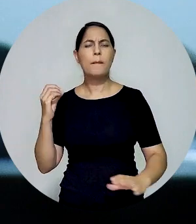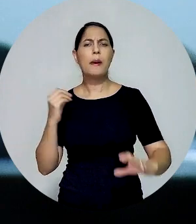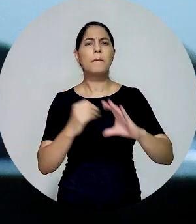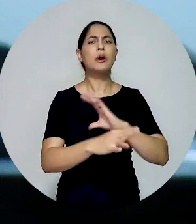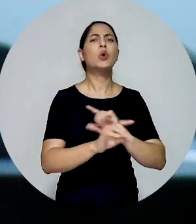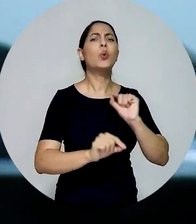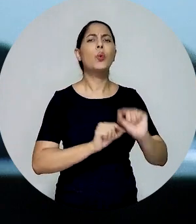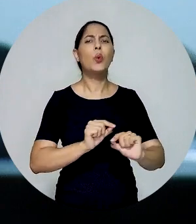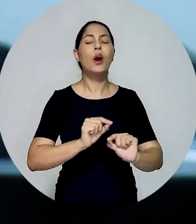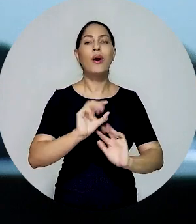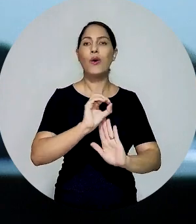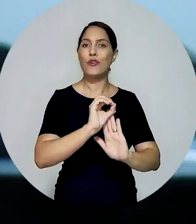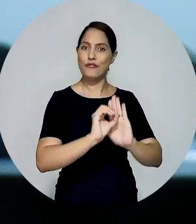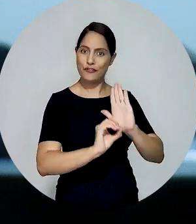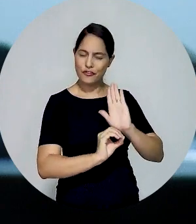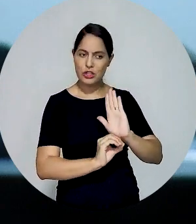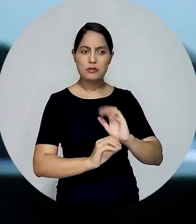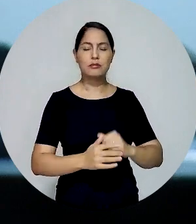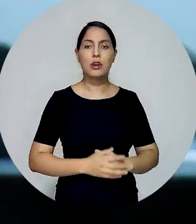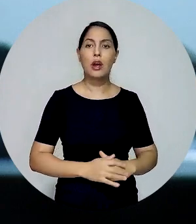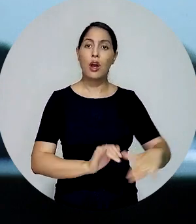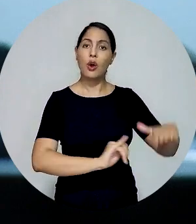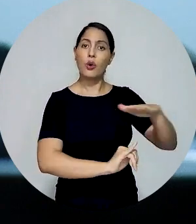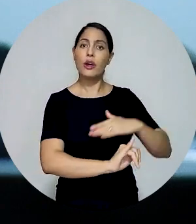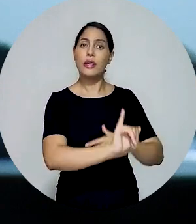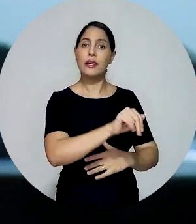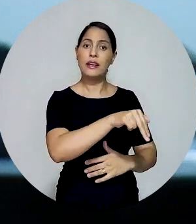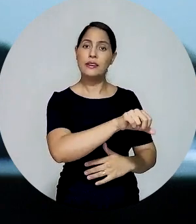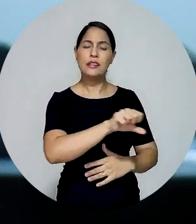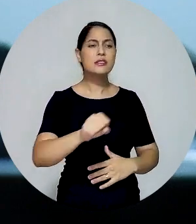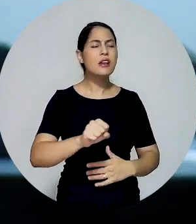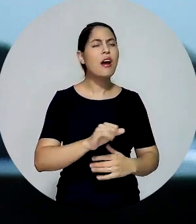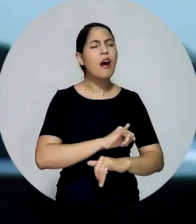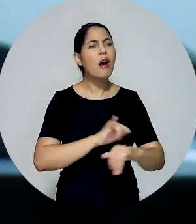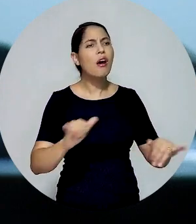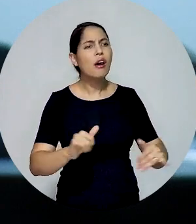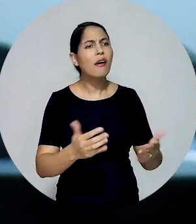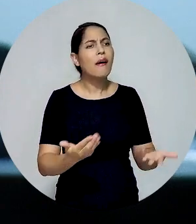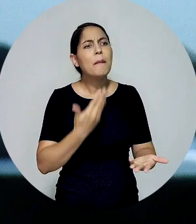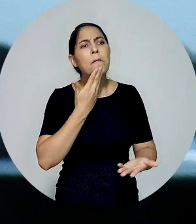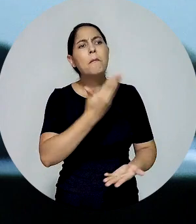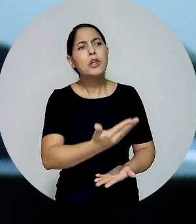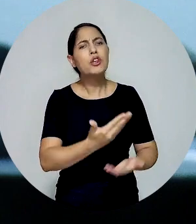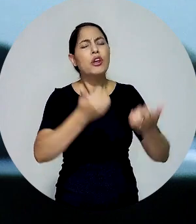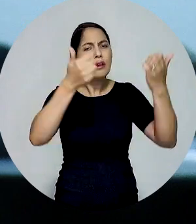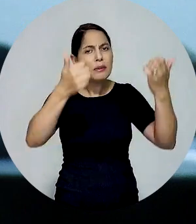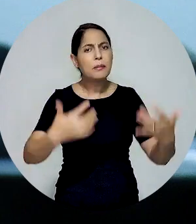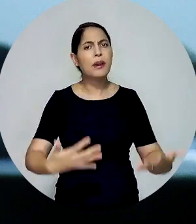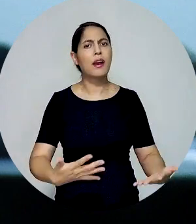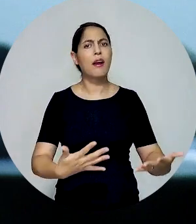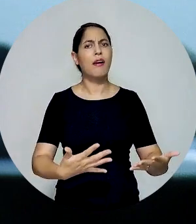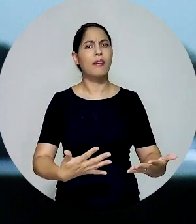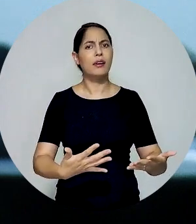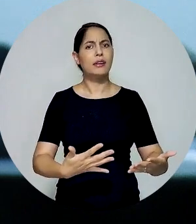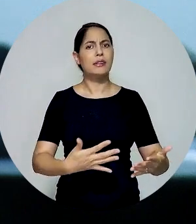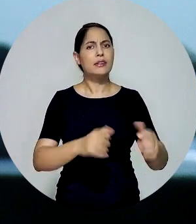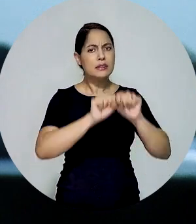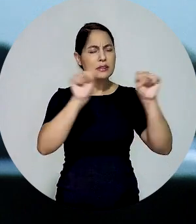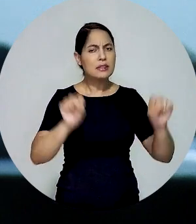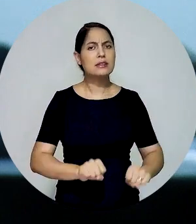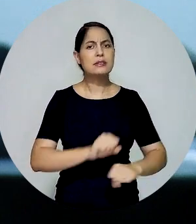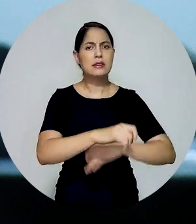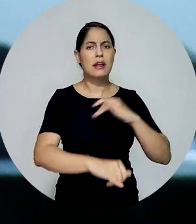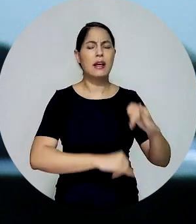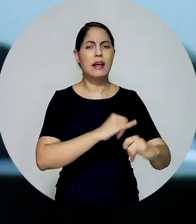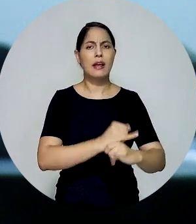enviou um ofício ao Instituto Nacional de Seguridade Social para pedir informações e medidas sobre a instabilidade nas